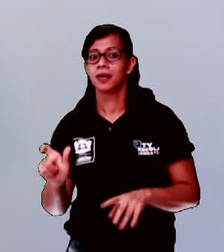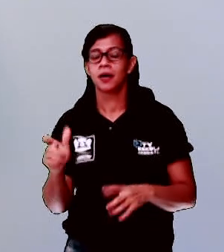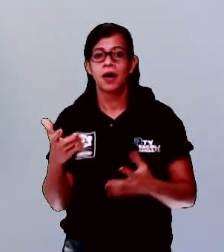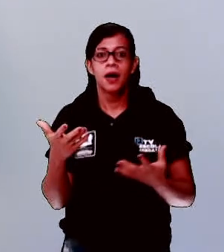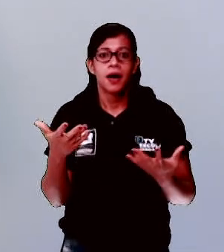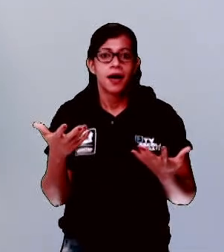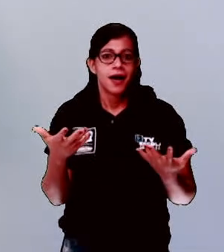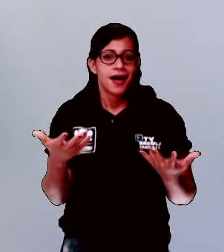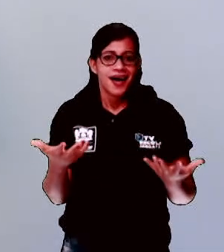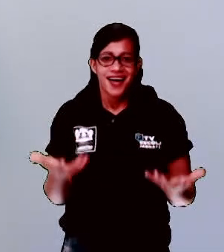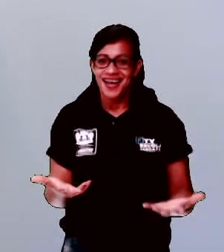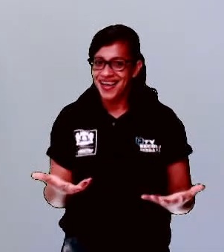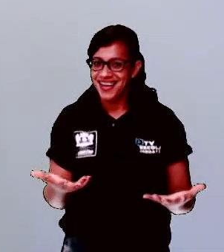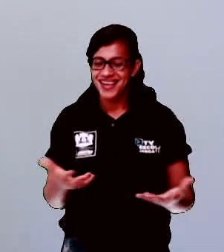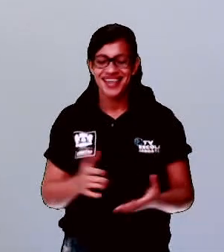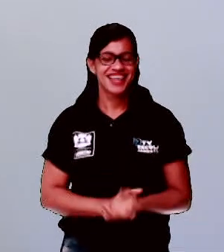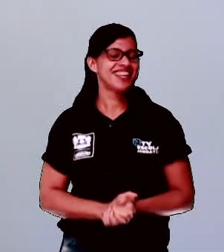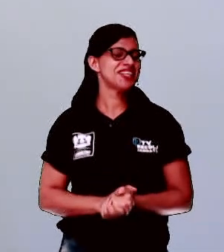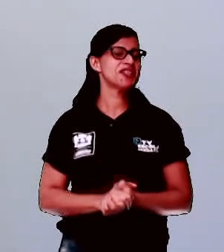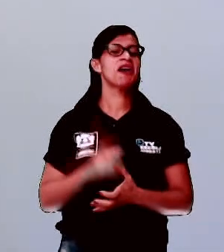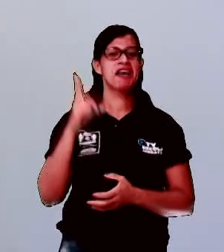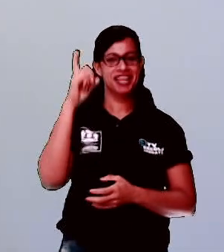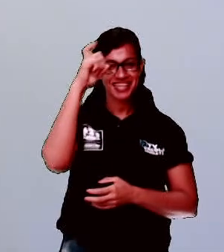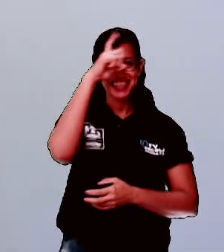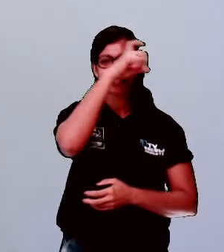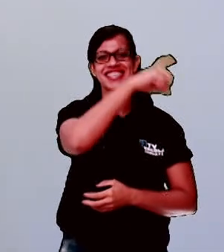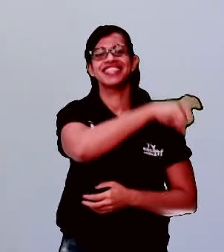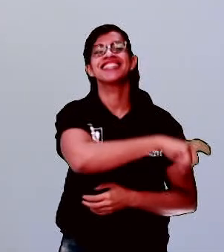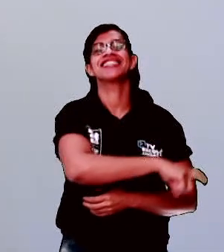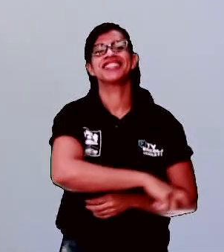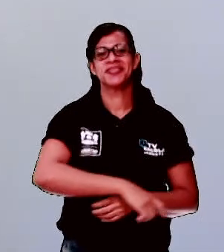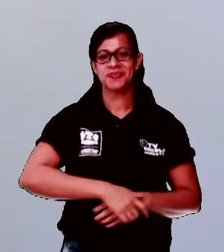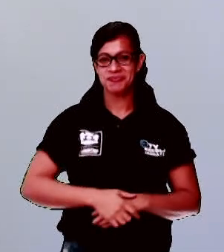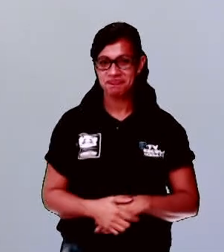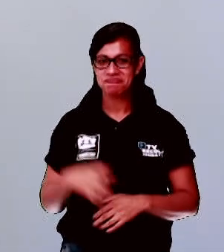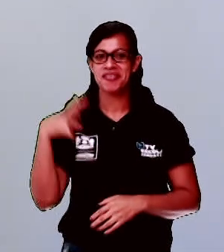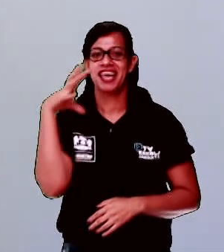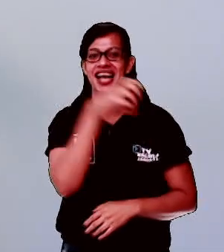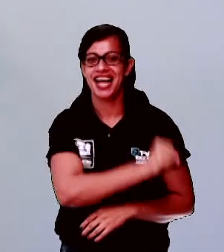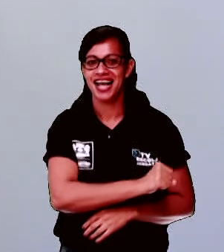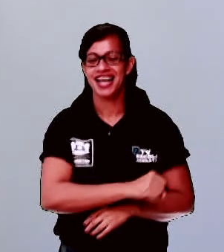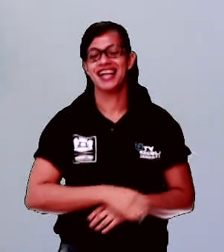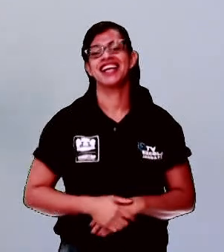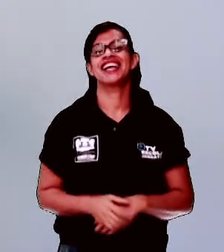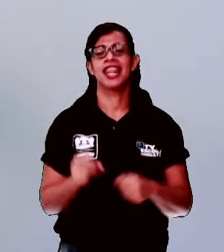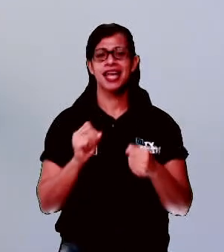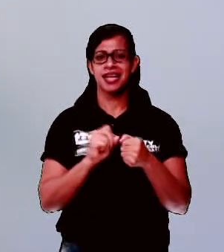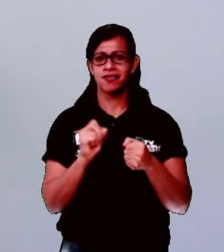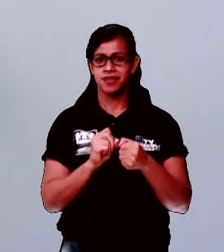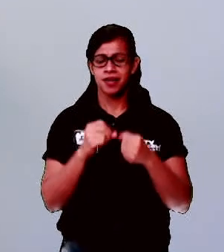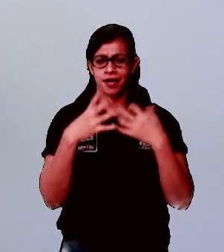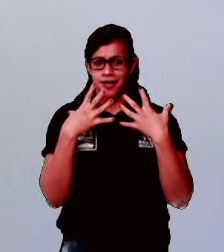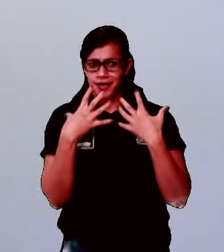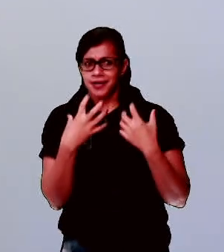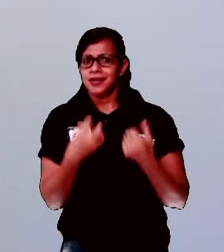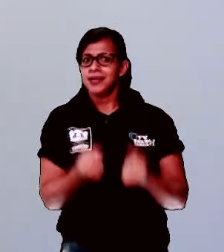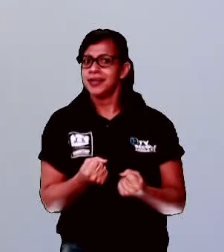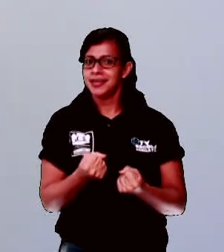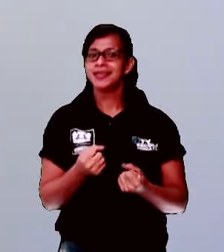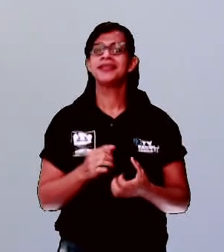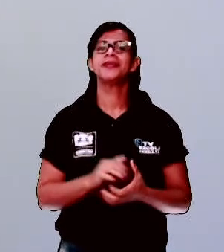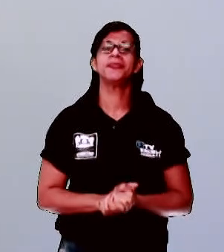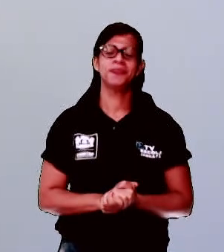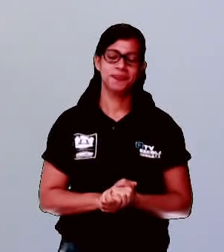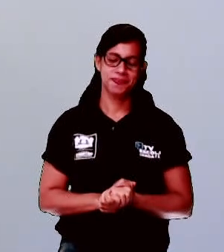Gente, não é fácil não, viu? É bem acelerado e faz a gente suar um pouquinho. Mas é